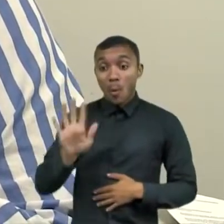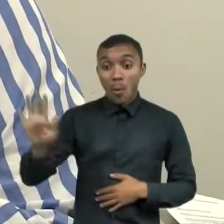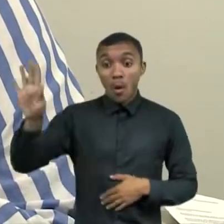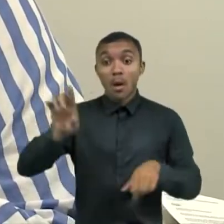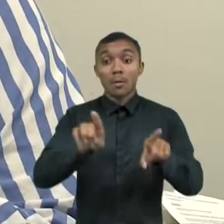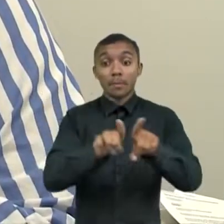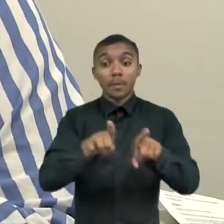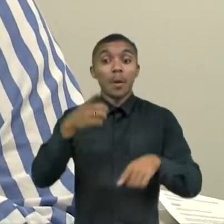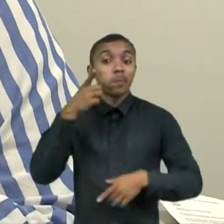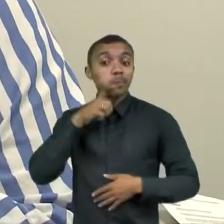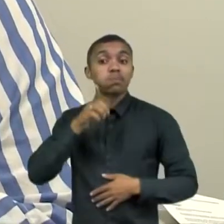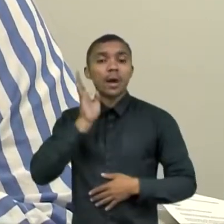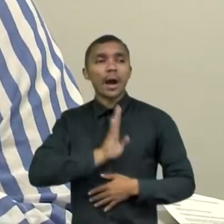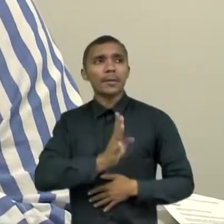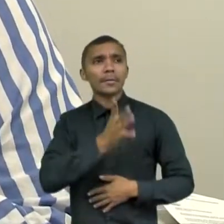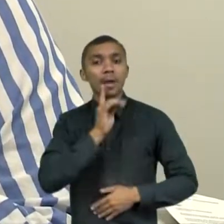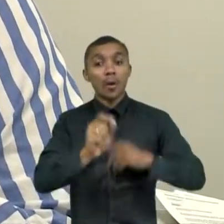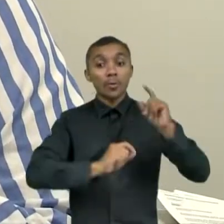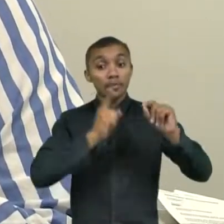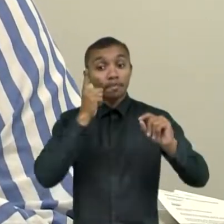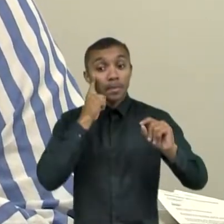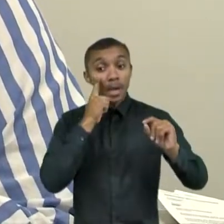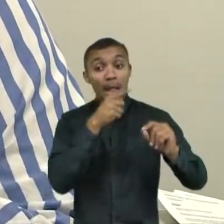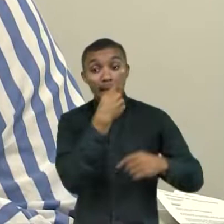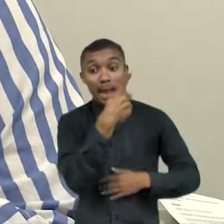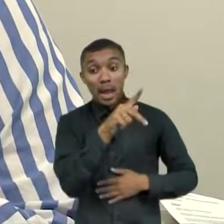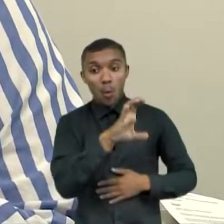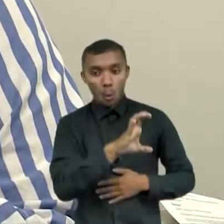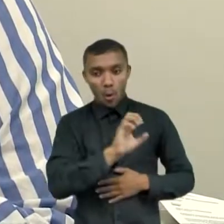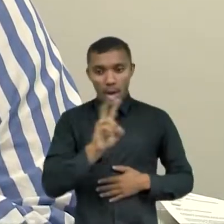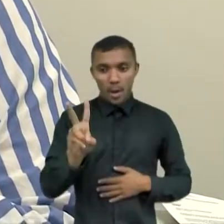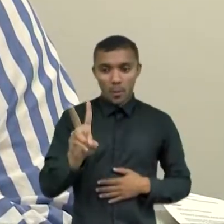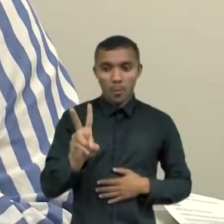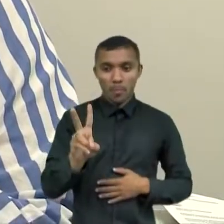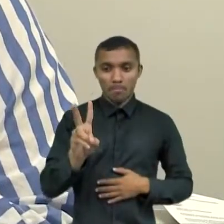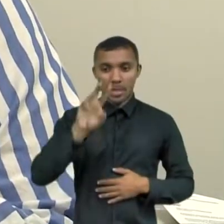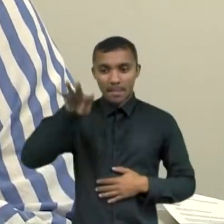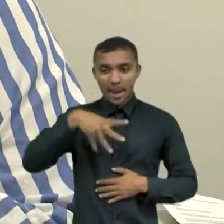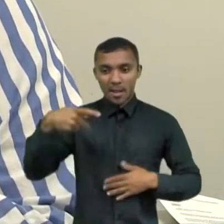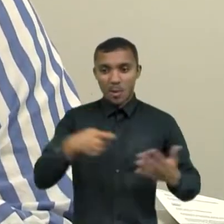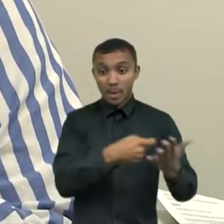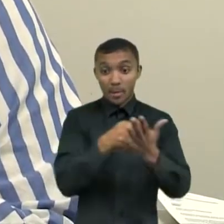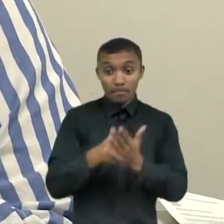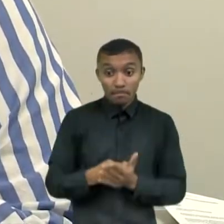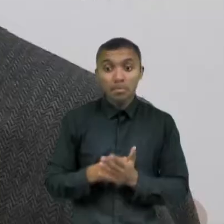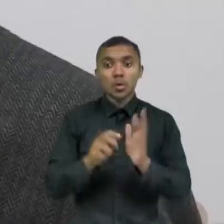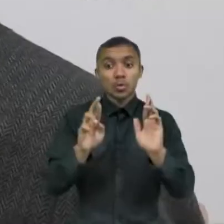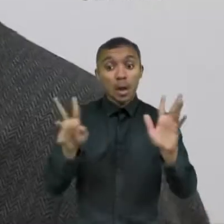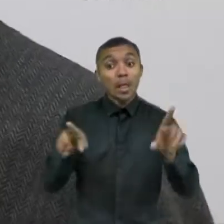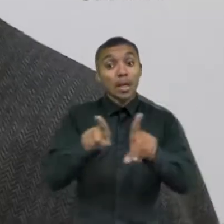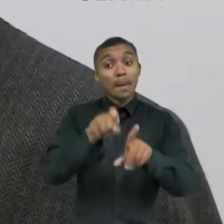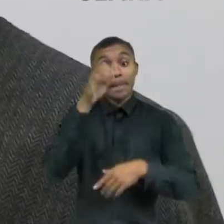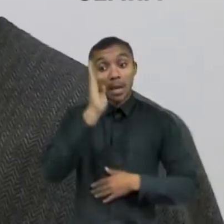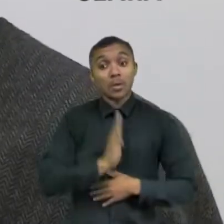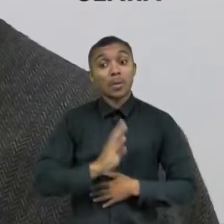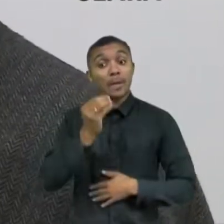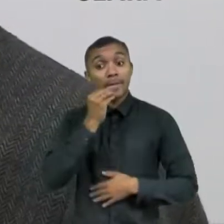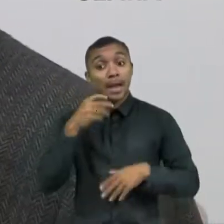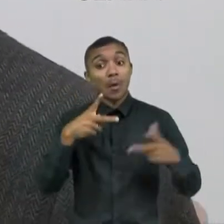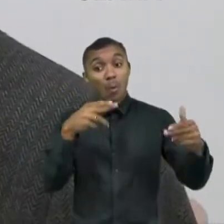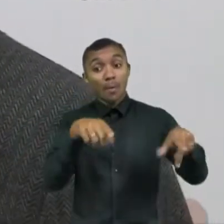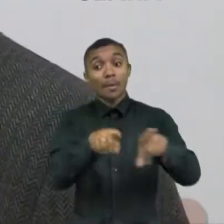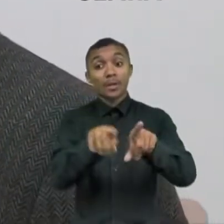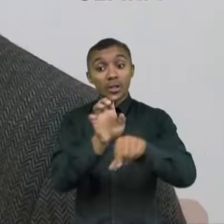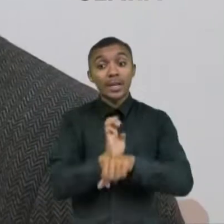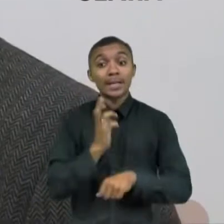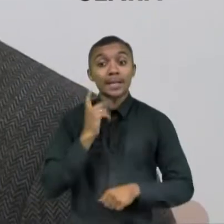sabemos que o currículo é diferenciado e o Brasil não poderia ficar para trás e nem o Ceará. A presidente da Comissão